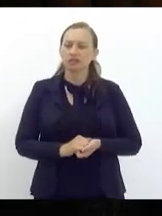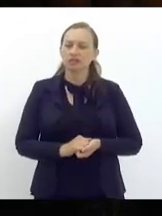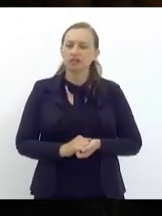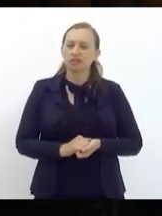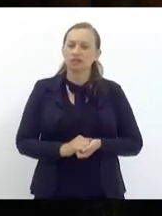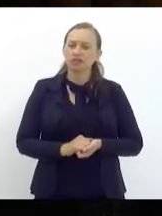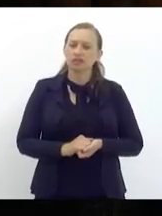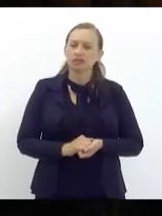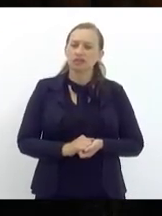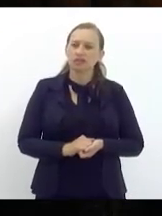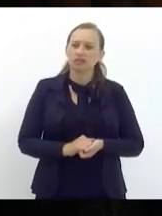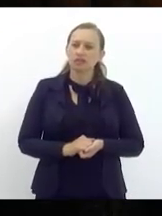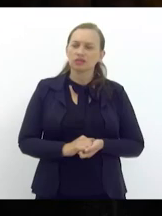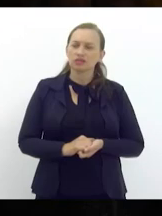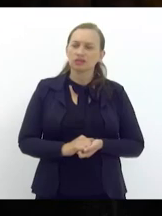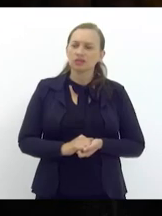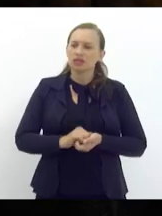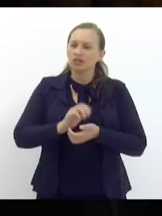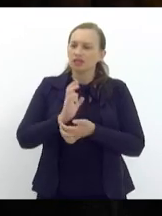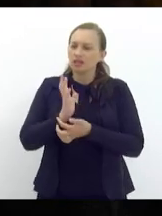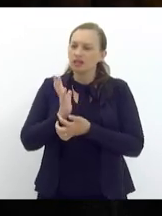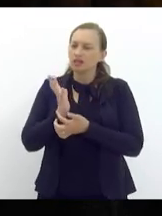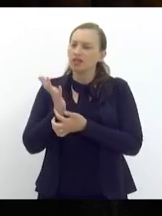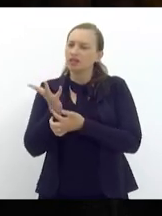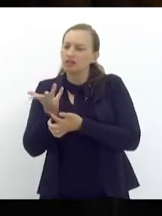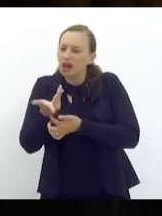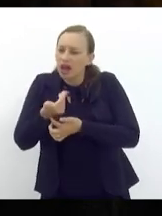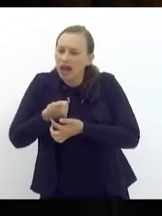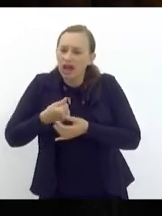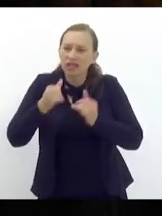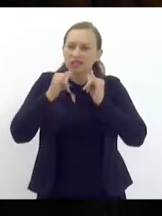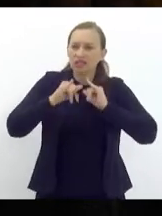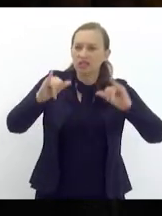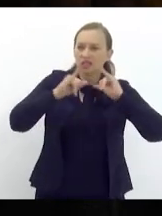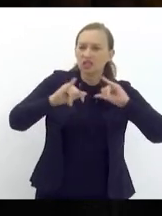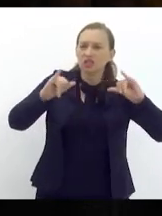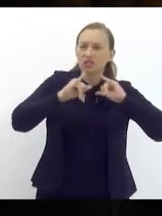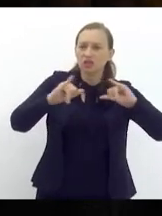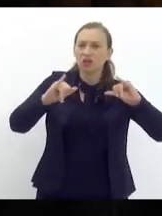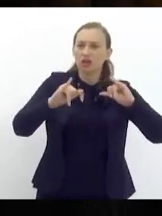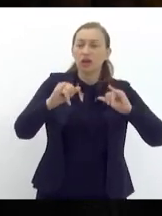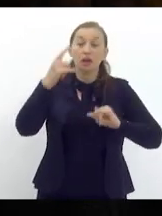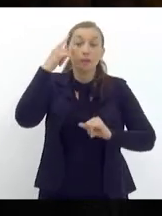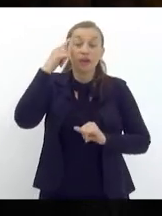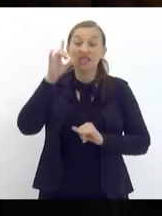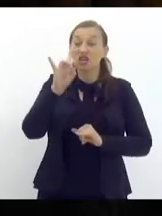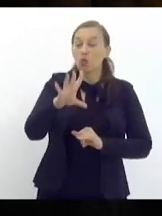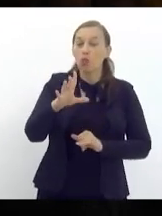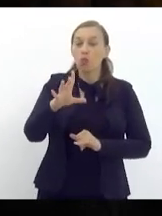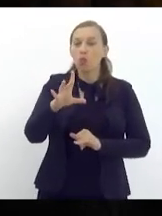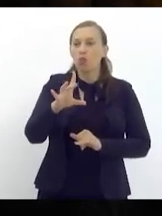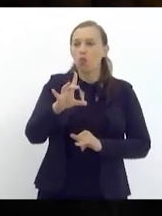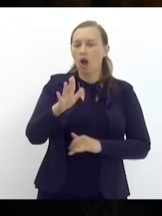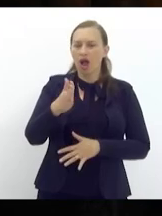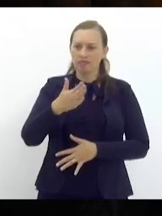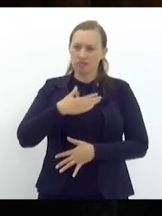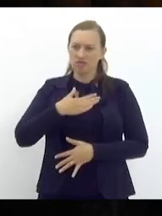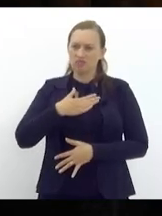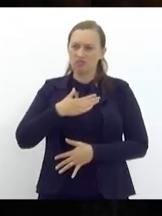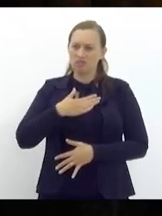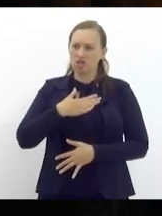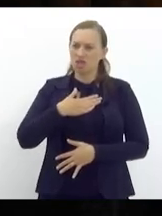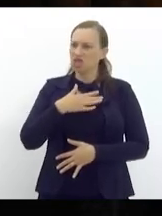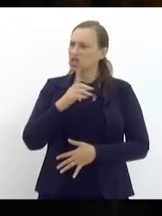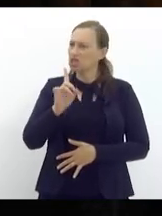só tem arte aquele que pensa em Guamim se não pensa em Guamim não tem arte